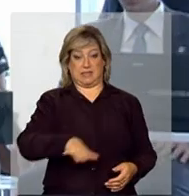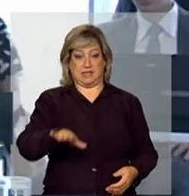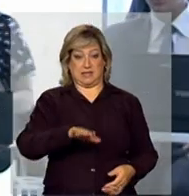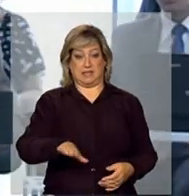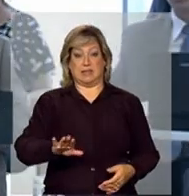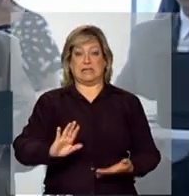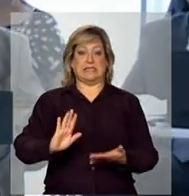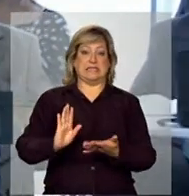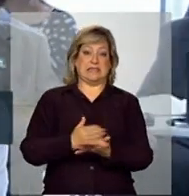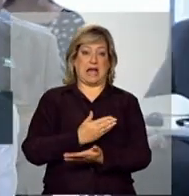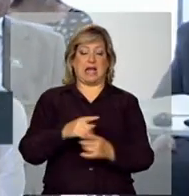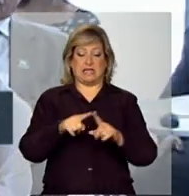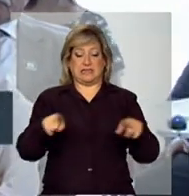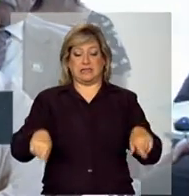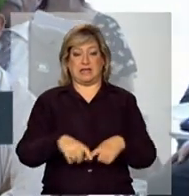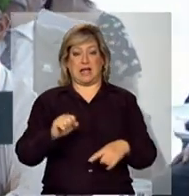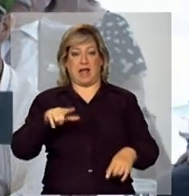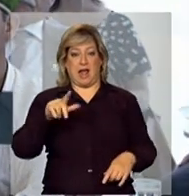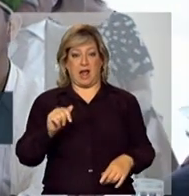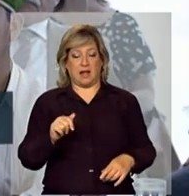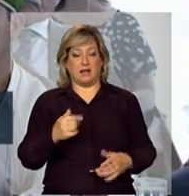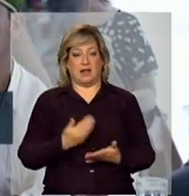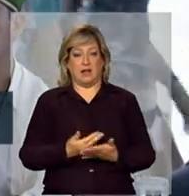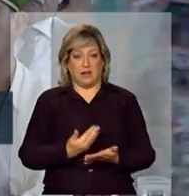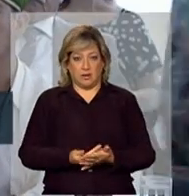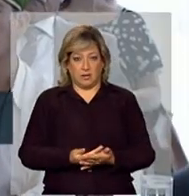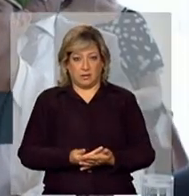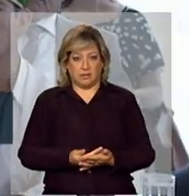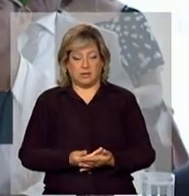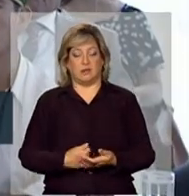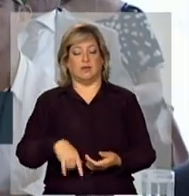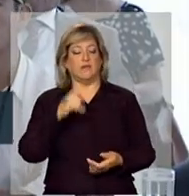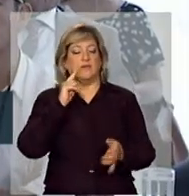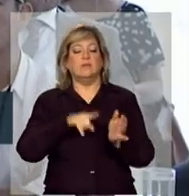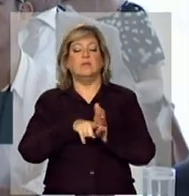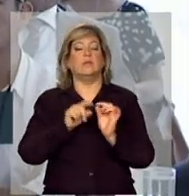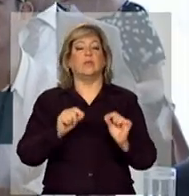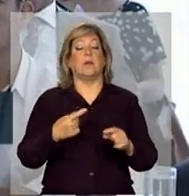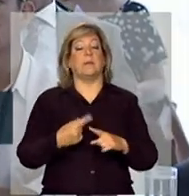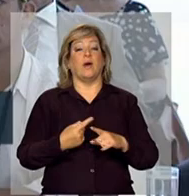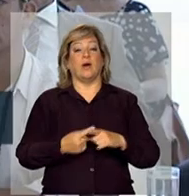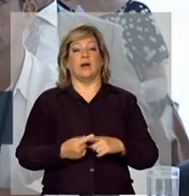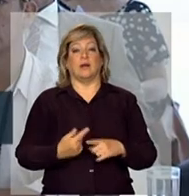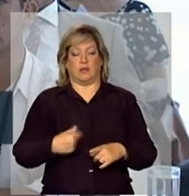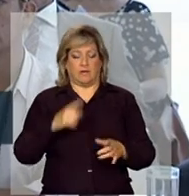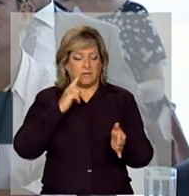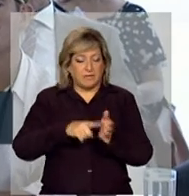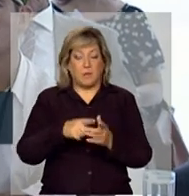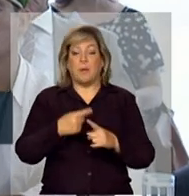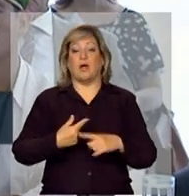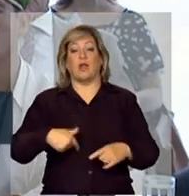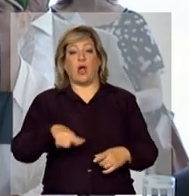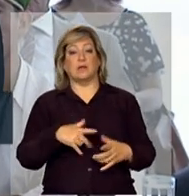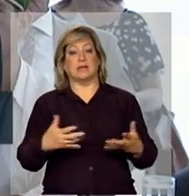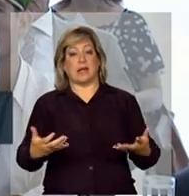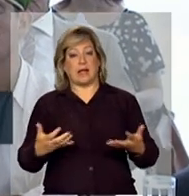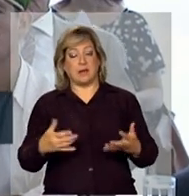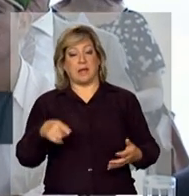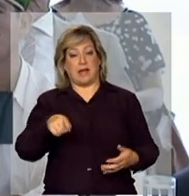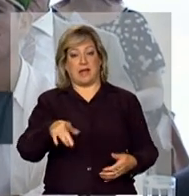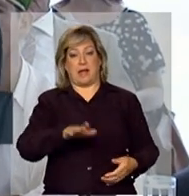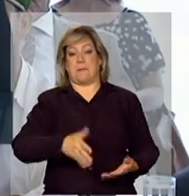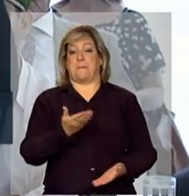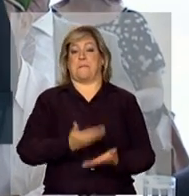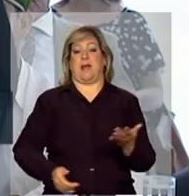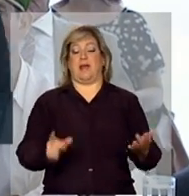vai a rede de assistência social atrás, porque nós queremos não tirar o Bolsa Família dessa família, nós queremos que essa criança volte para a sala de aula,